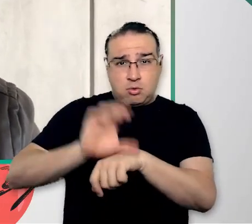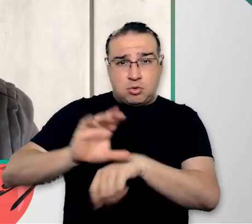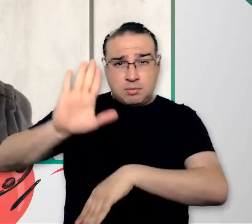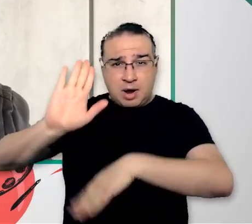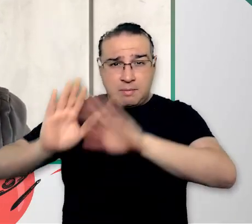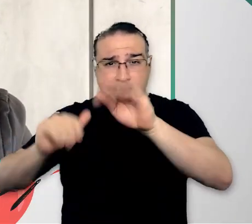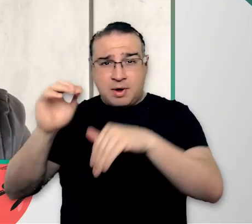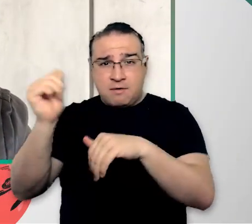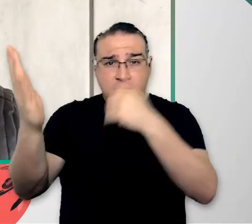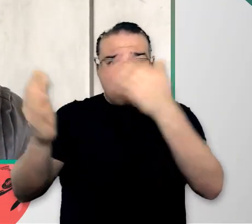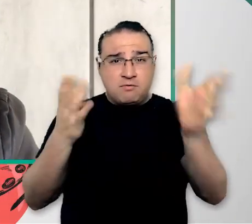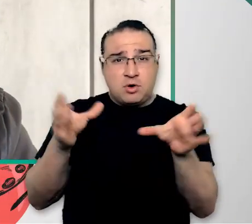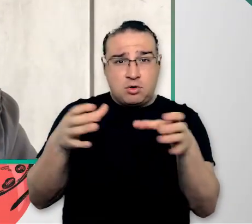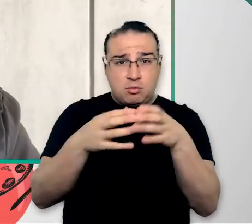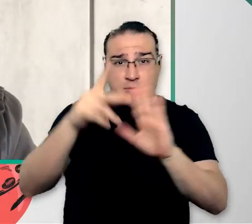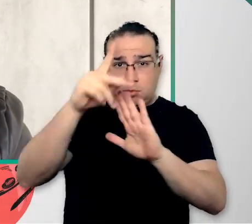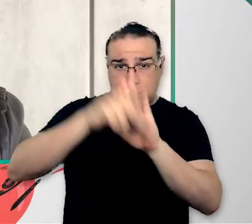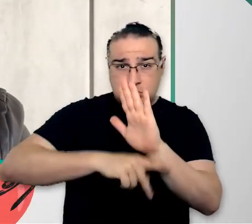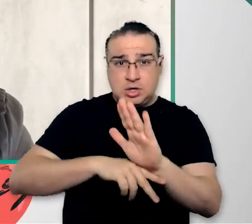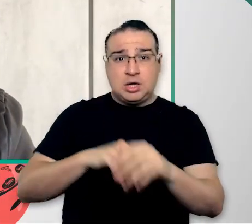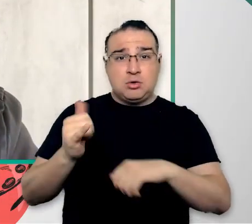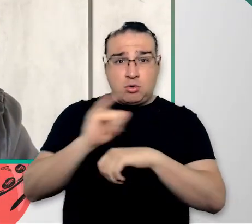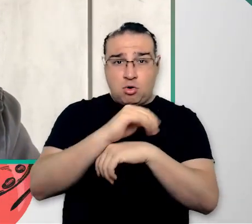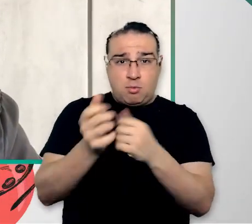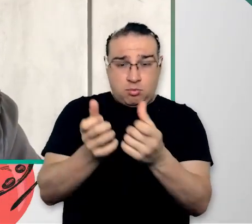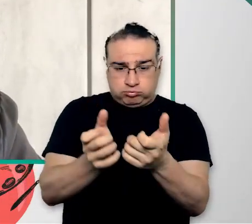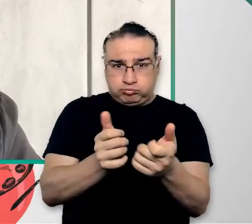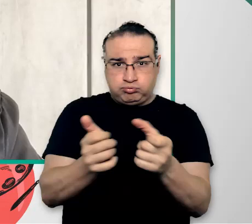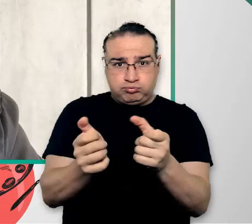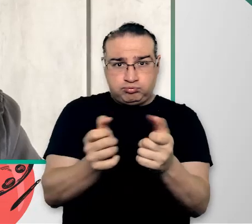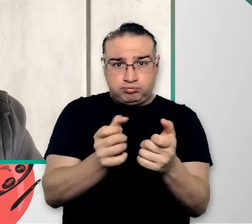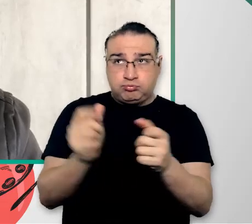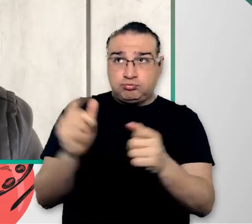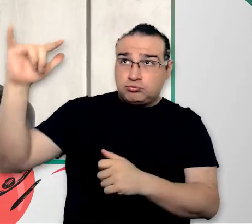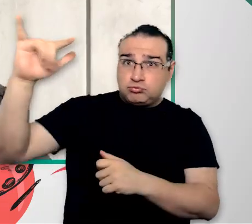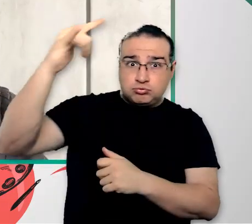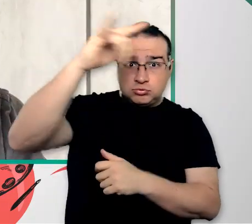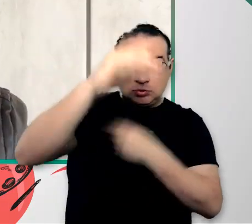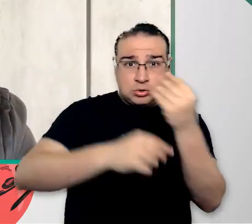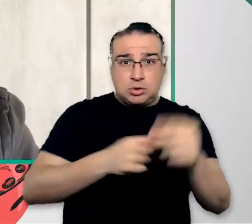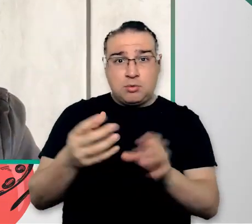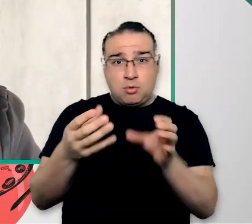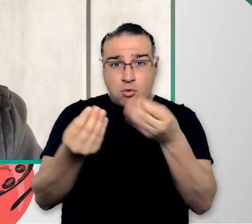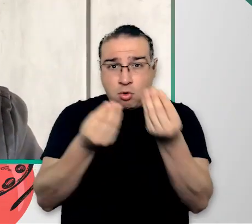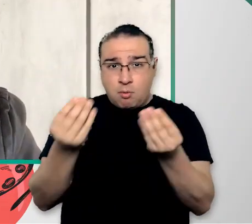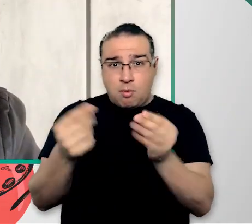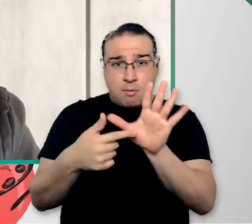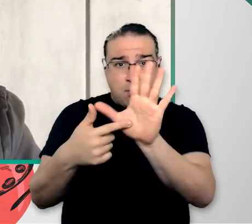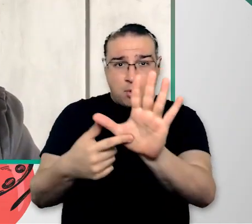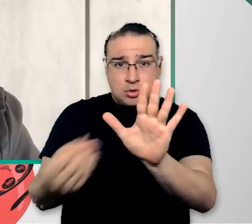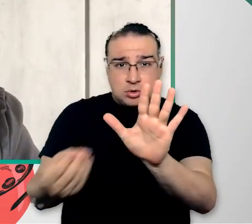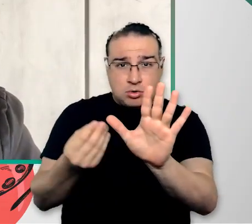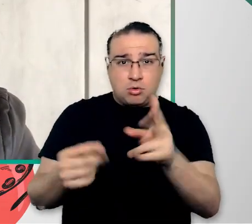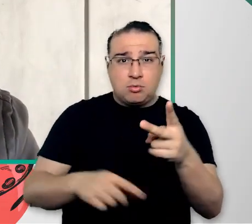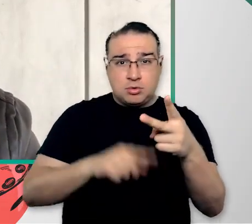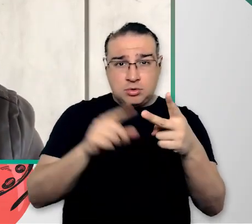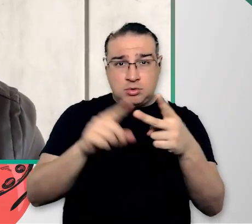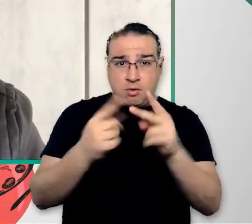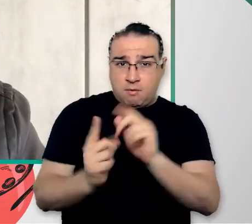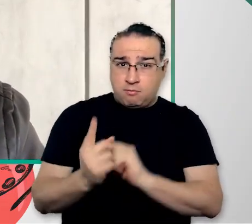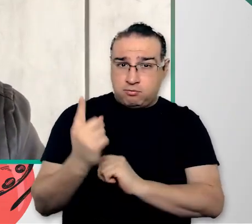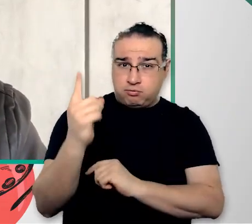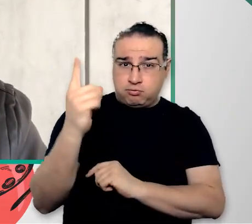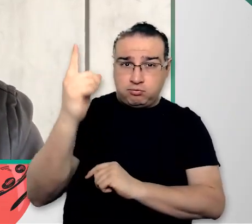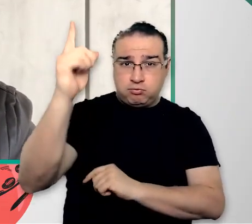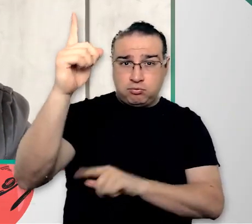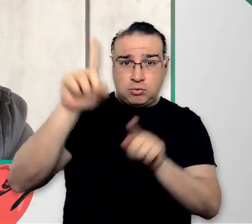extracurriculares, como uma equipe de projetos de aeronaves radiocontroladas, chamada Delferio Design Team, uma equipe de projetos de mini